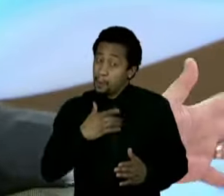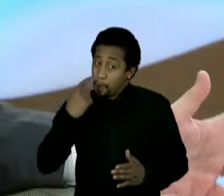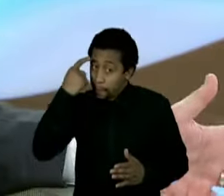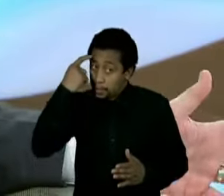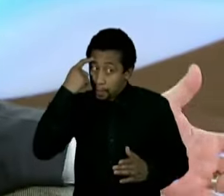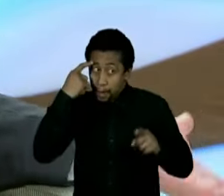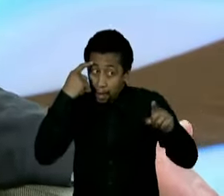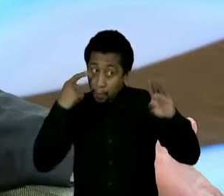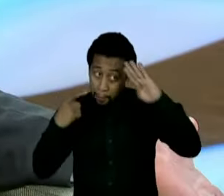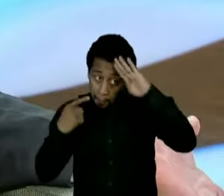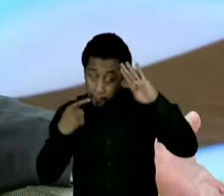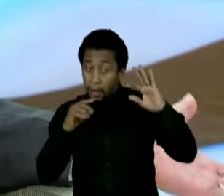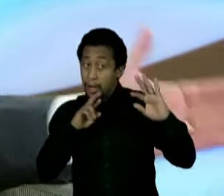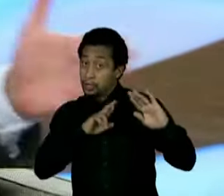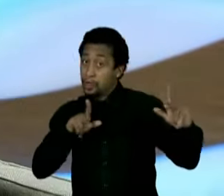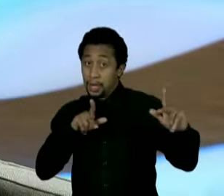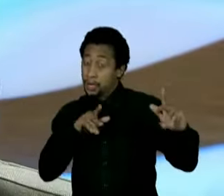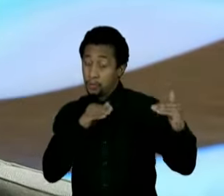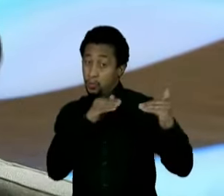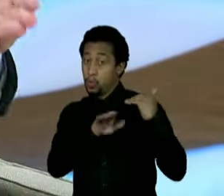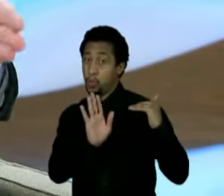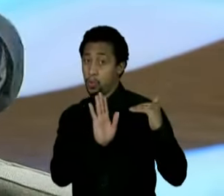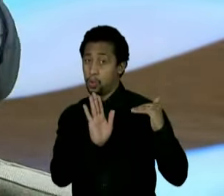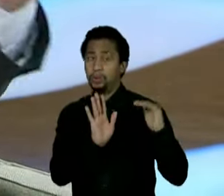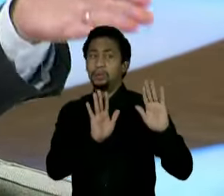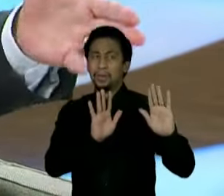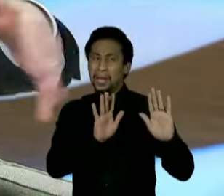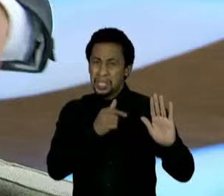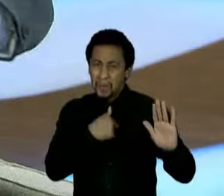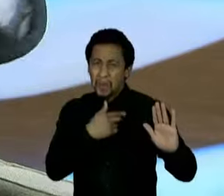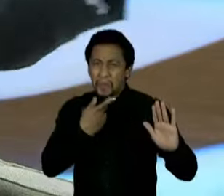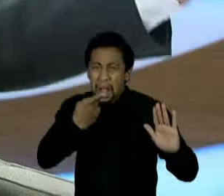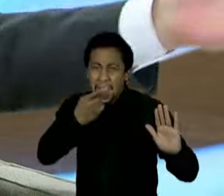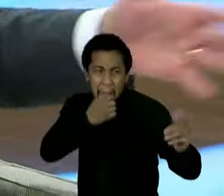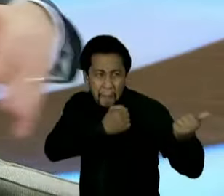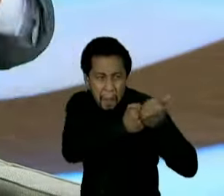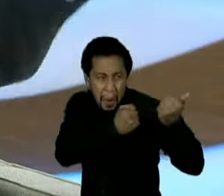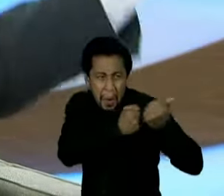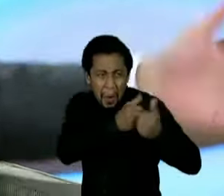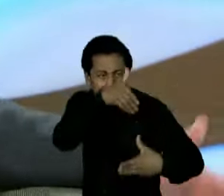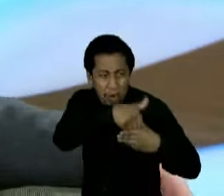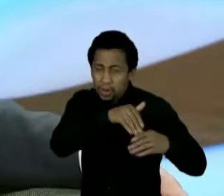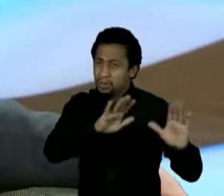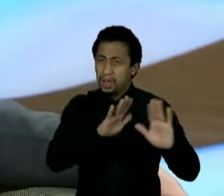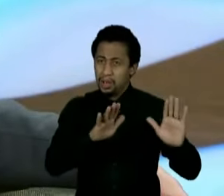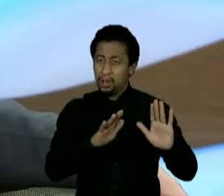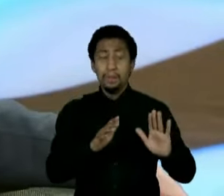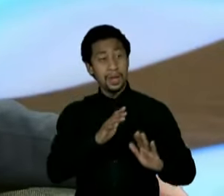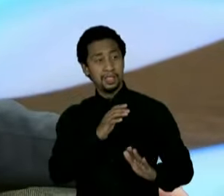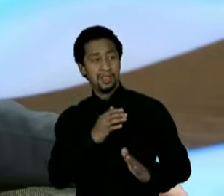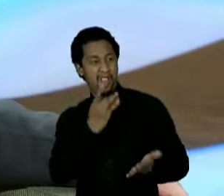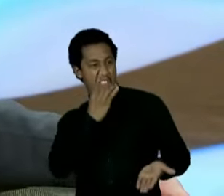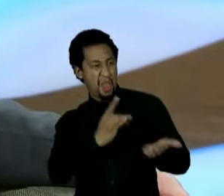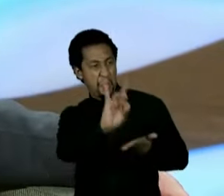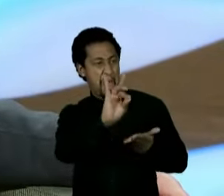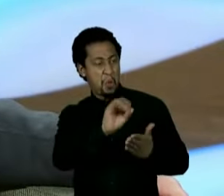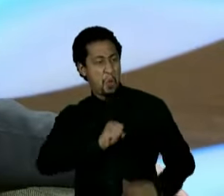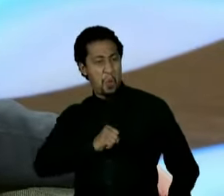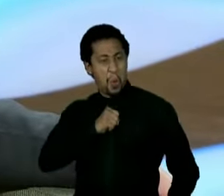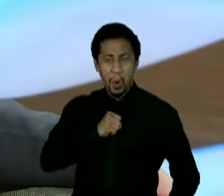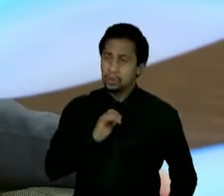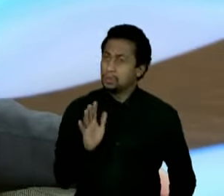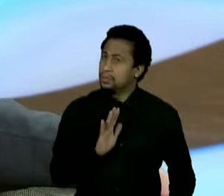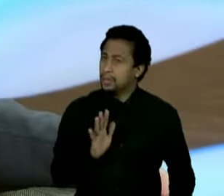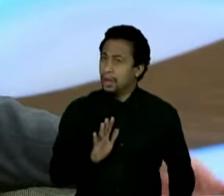% das coisas. Agora, eu não acho que isso seja algum motivo para poder ter ódio dele ou da família dele. Enfim, nós temos uma